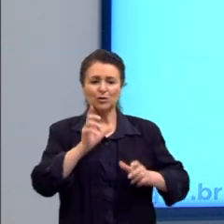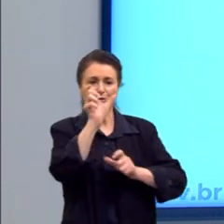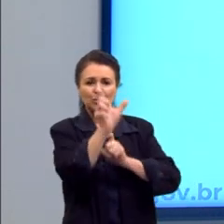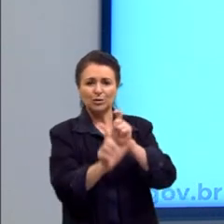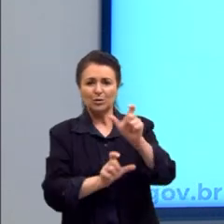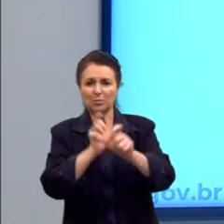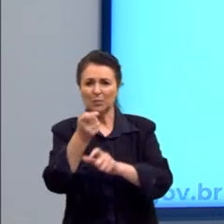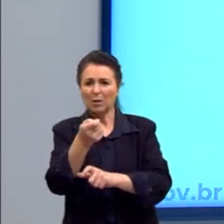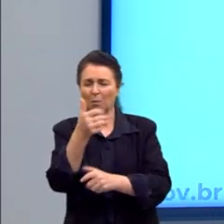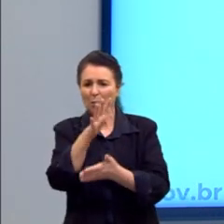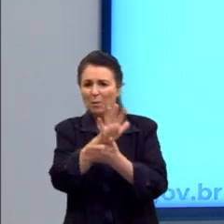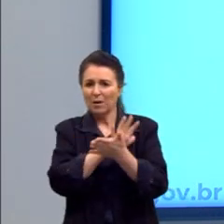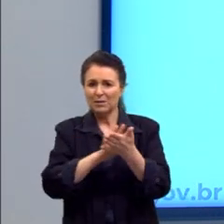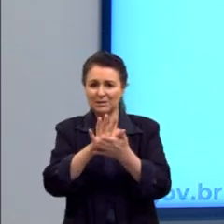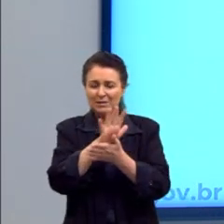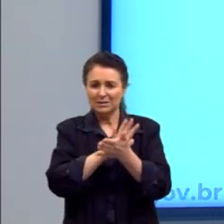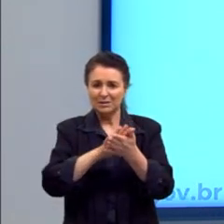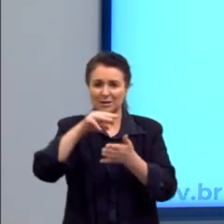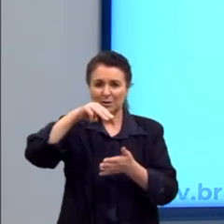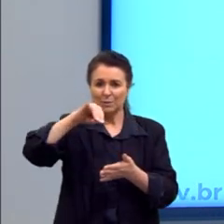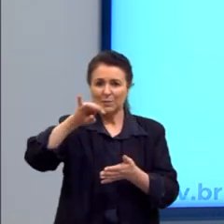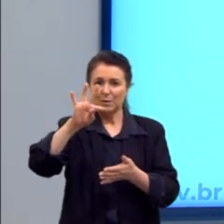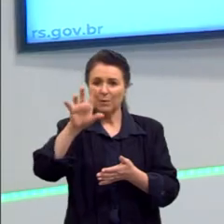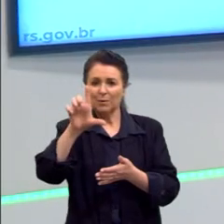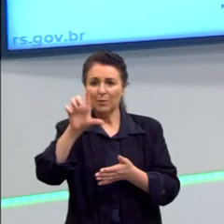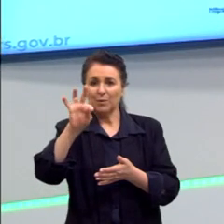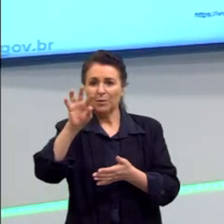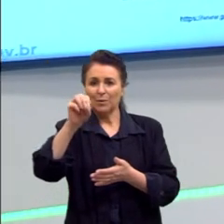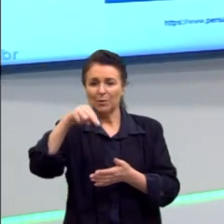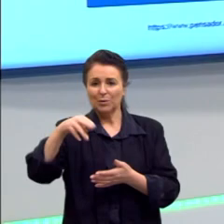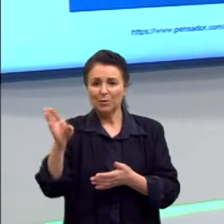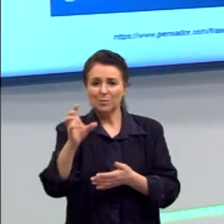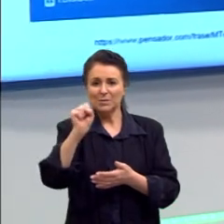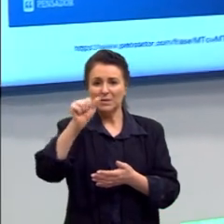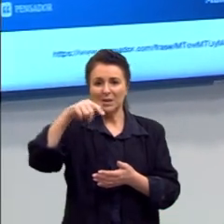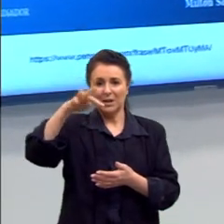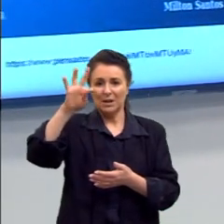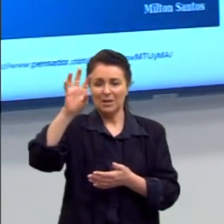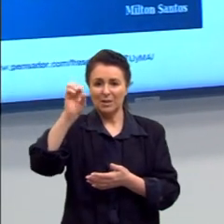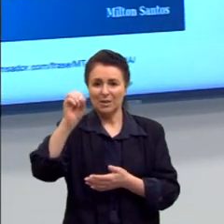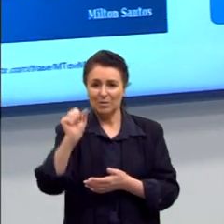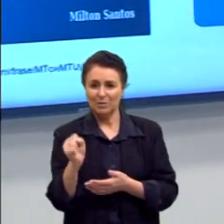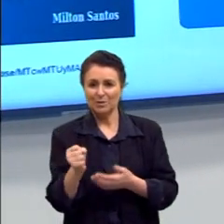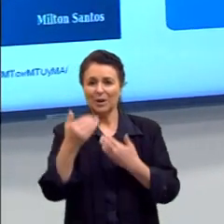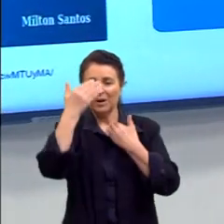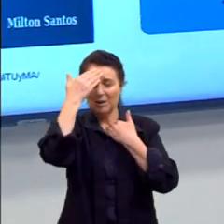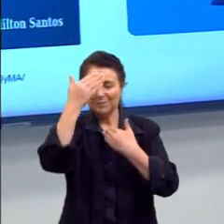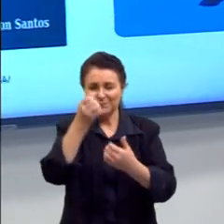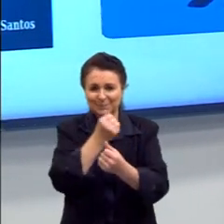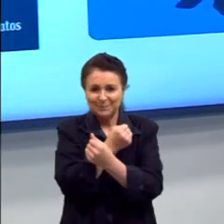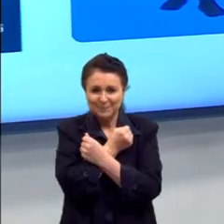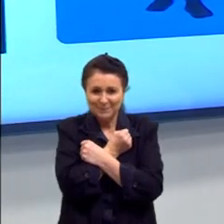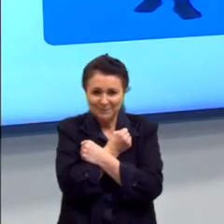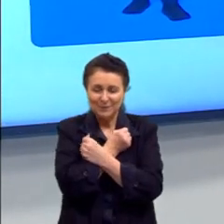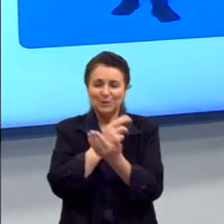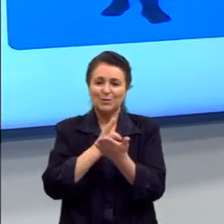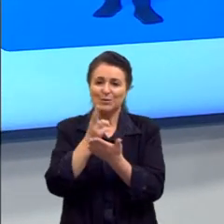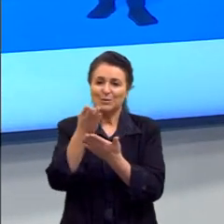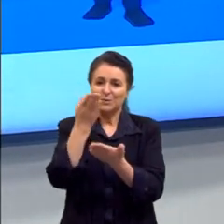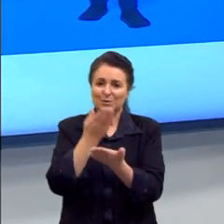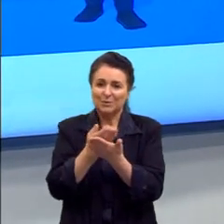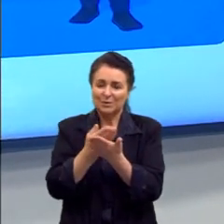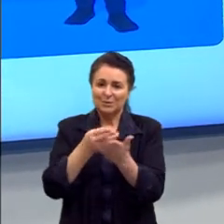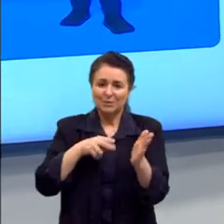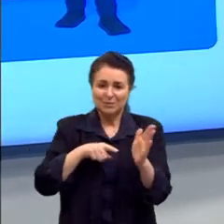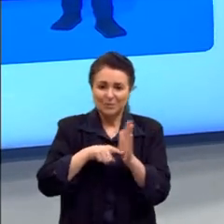quase nada. Milton Santos. Um grande abraço, muito obrigado, continue estudando, continue